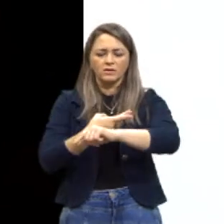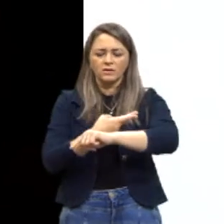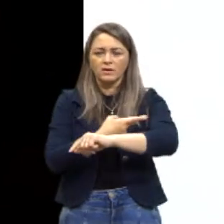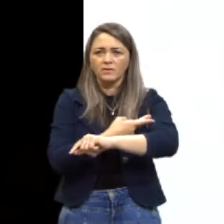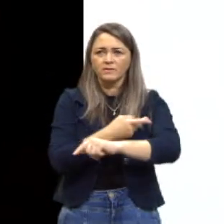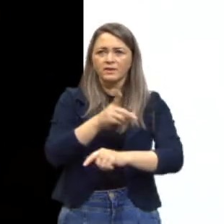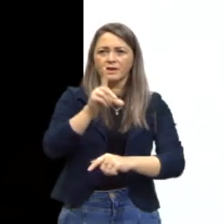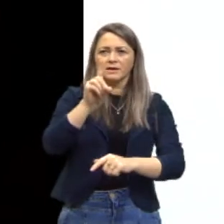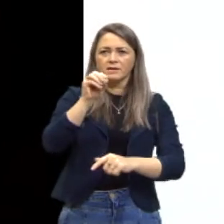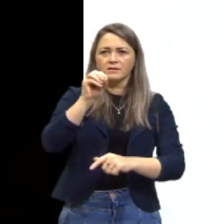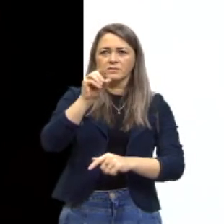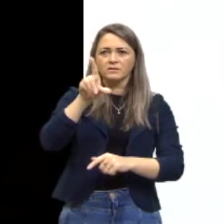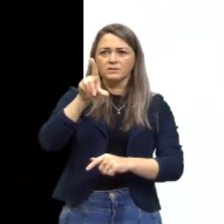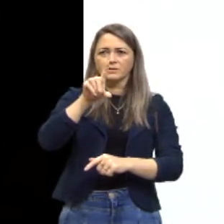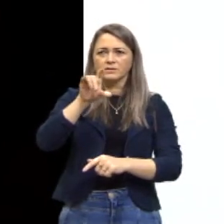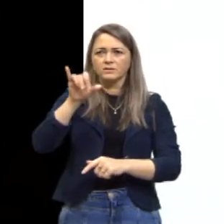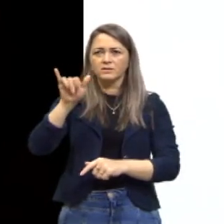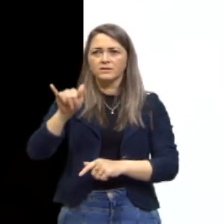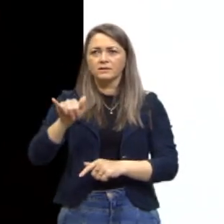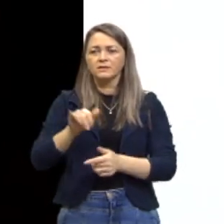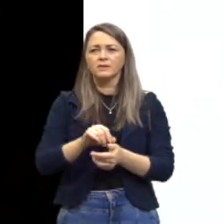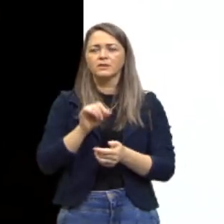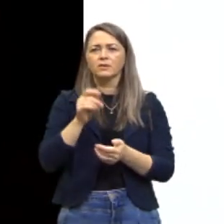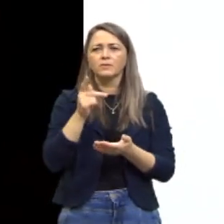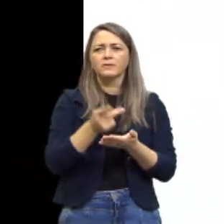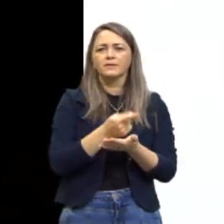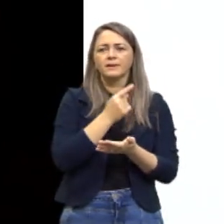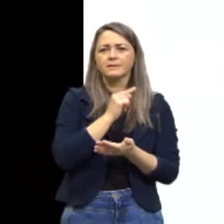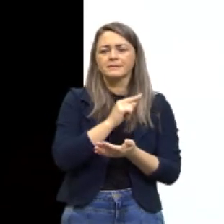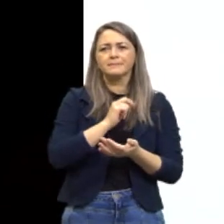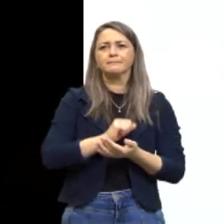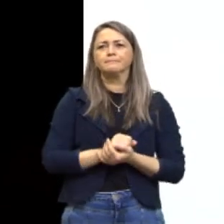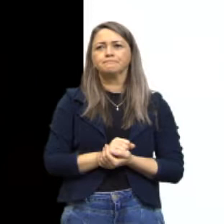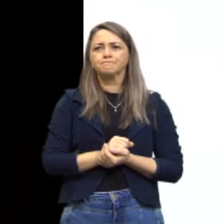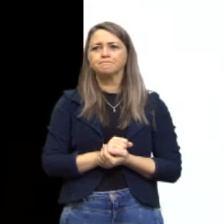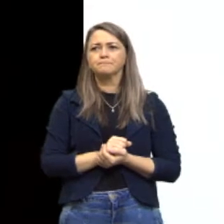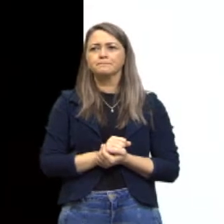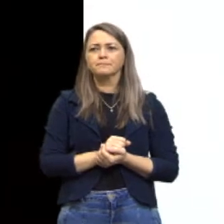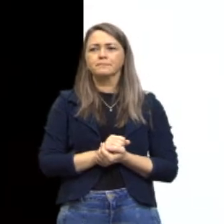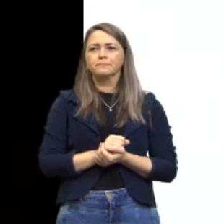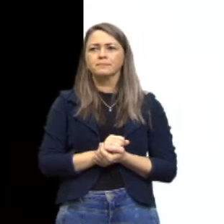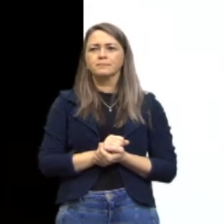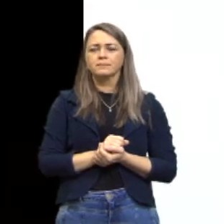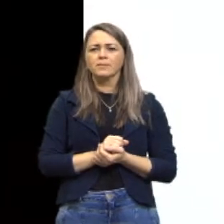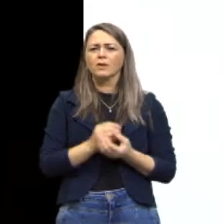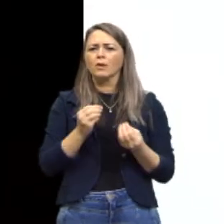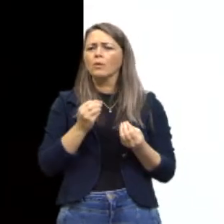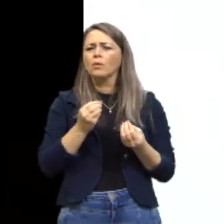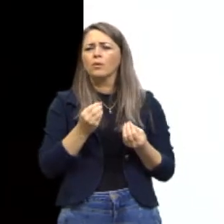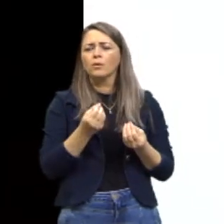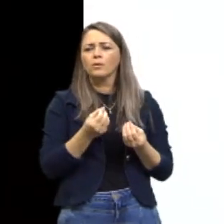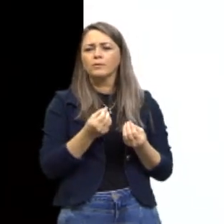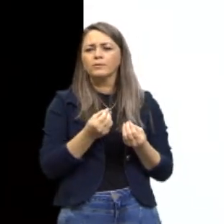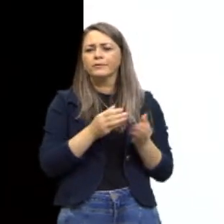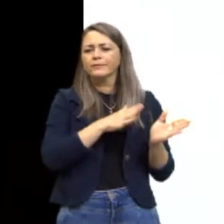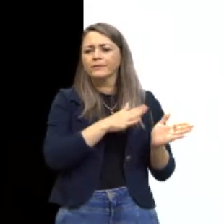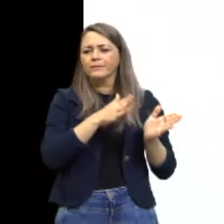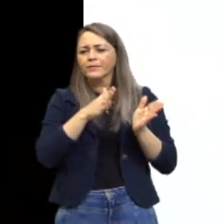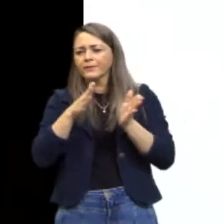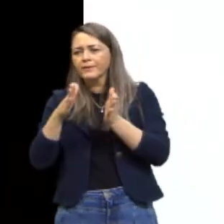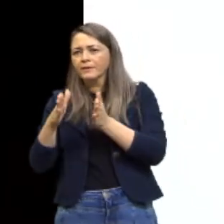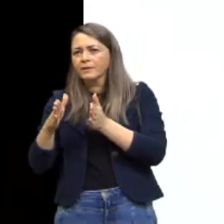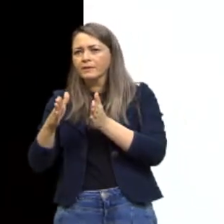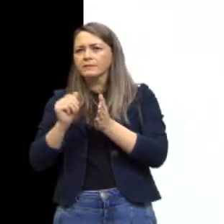E como acontece, deixa eu ver se... Aqui eu vou mostrar para vocês. Como acontece esse processo